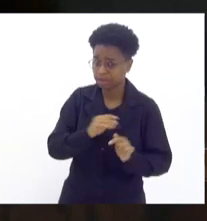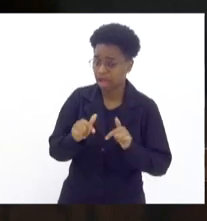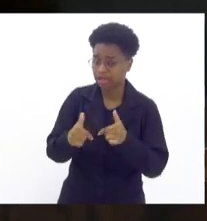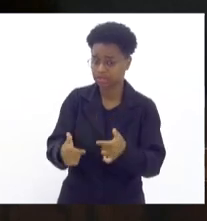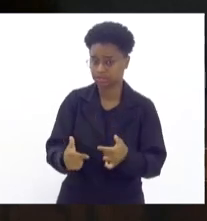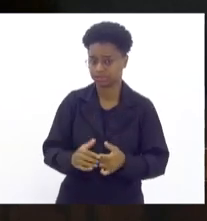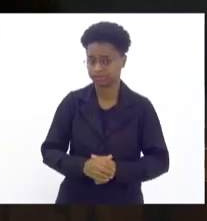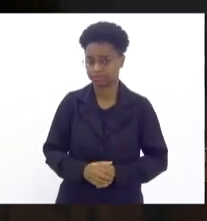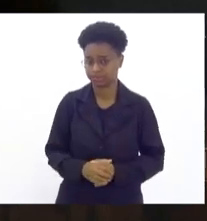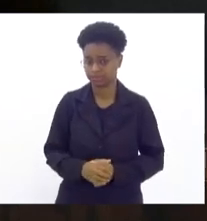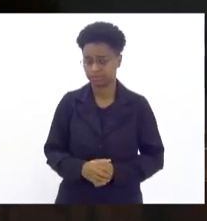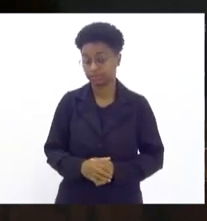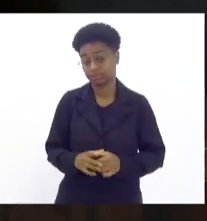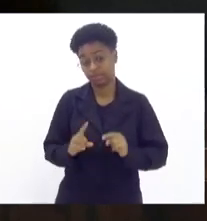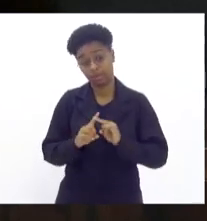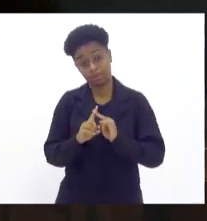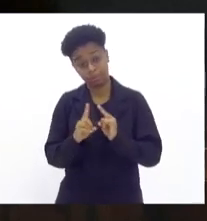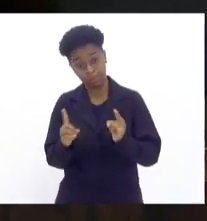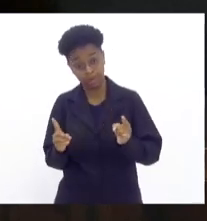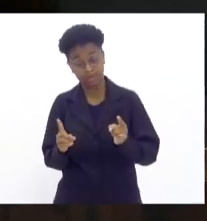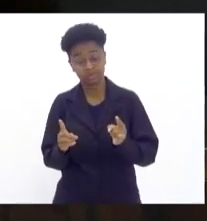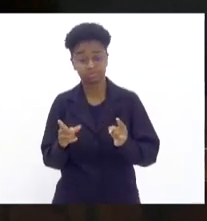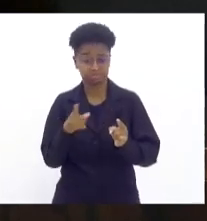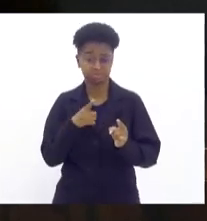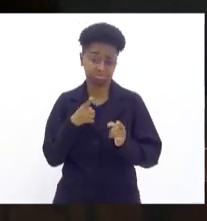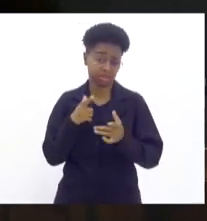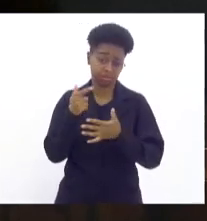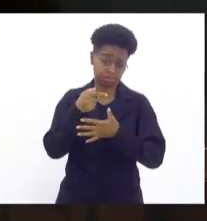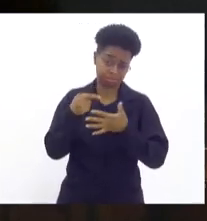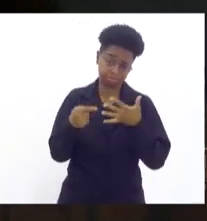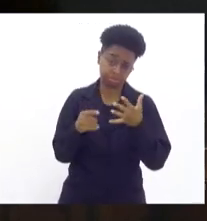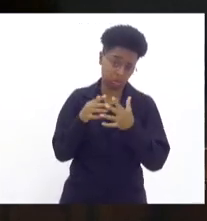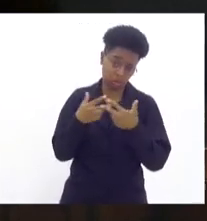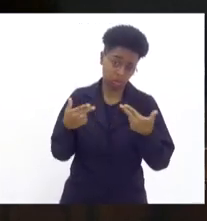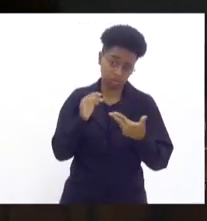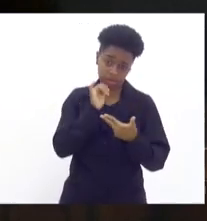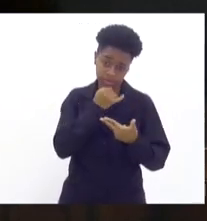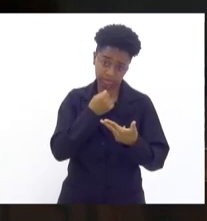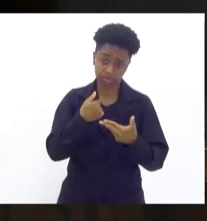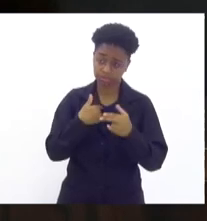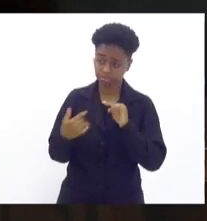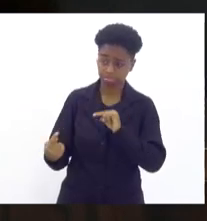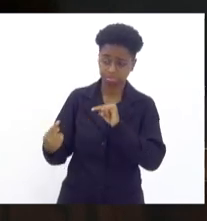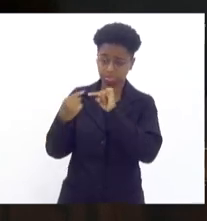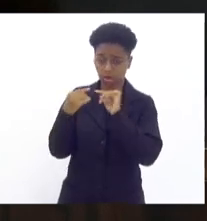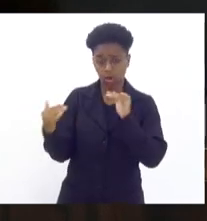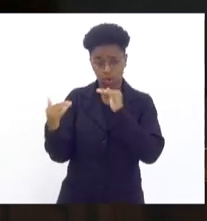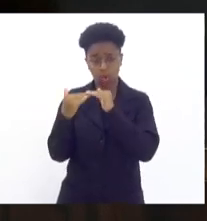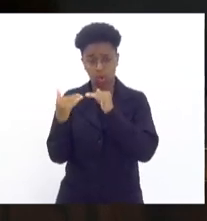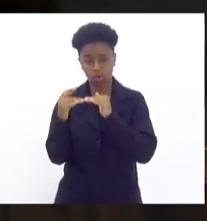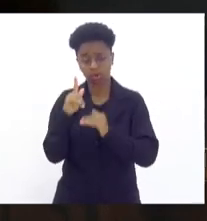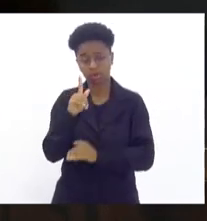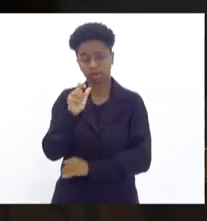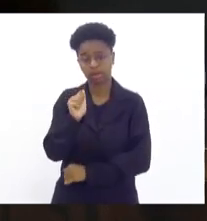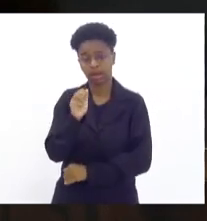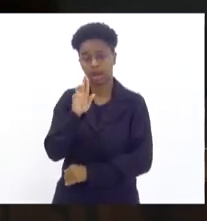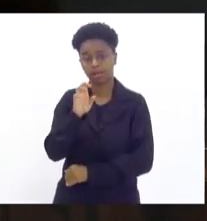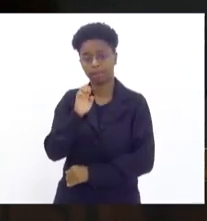pesares, e aí corroboro com o que o senhor Gabriel, deputado, o delegado Gabriel Fernando disse,